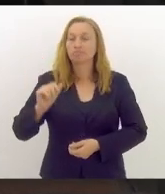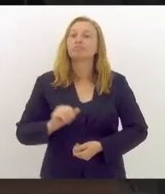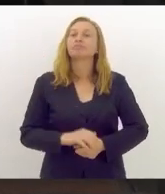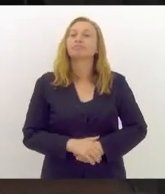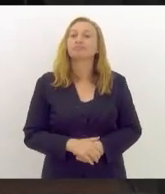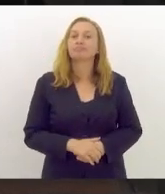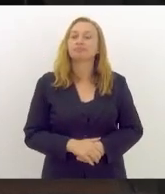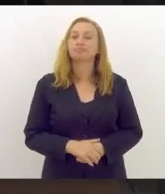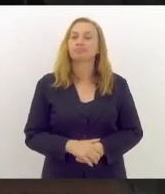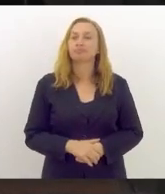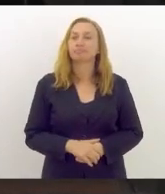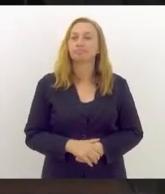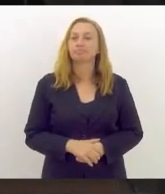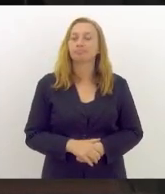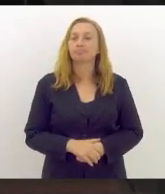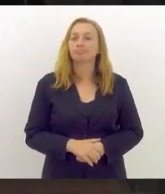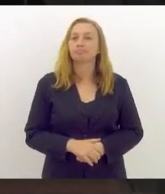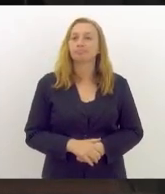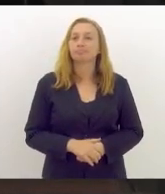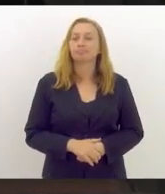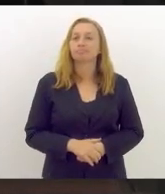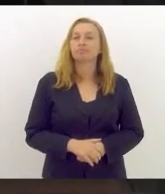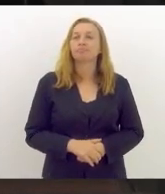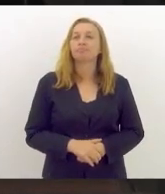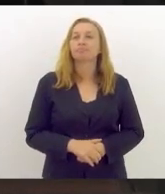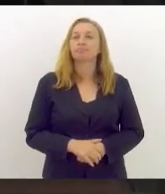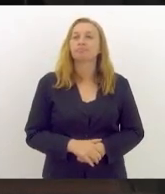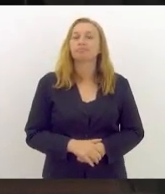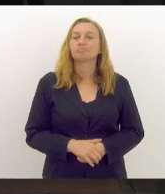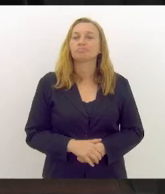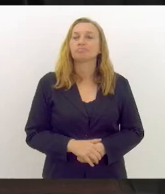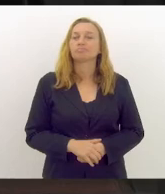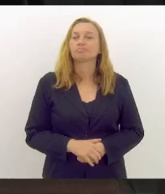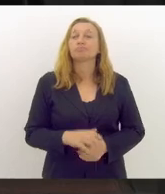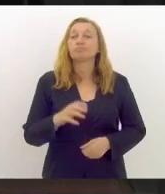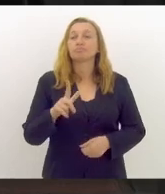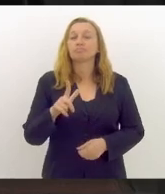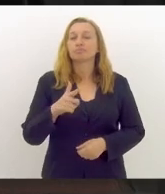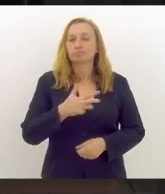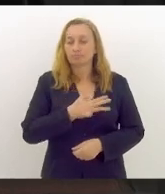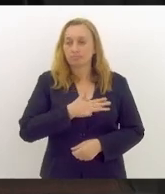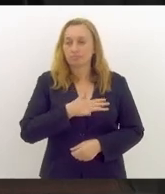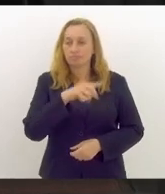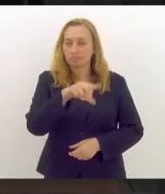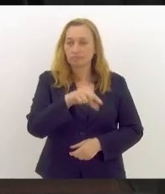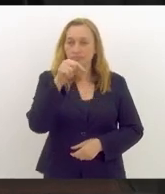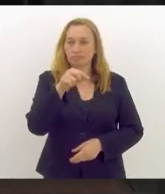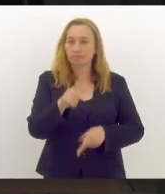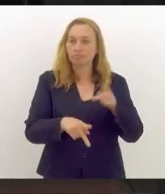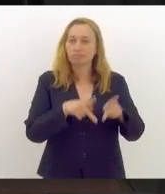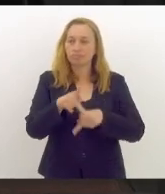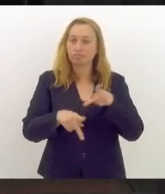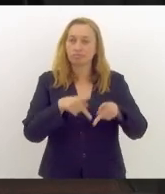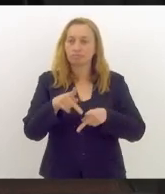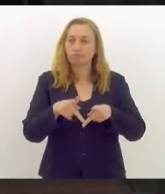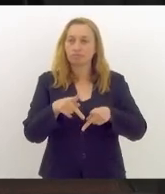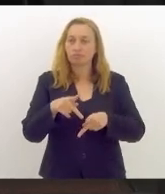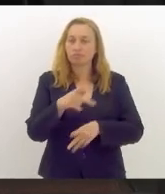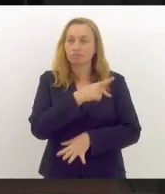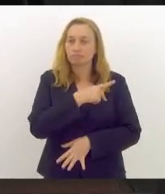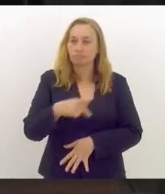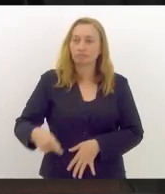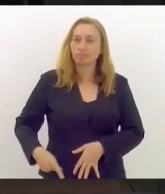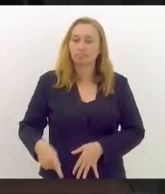comandada pelo então juiz Sérgio Moro, e Lula agora foi eleito pelo voto popular para a presidência